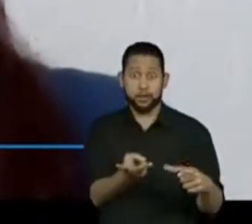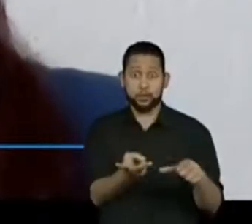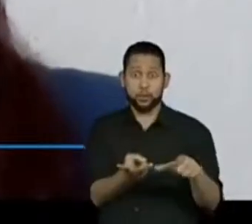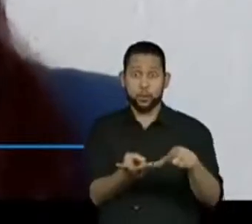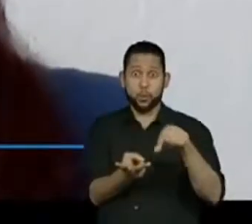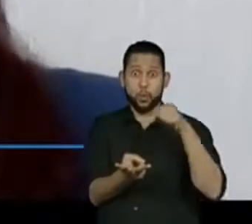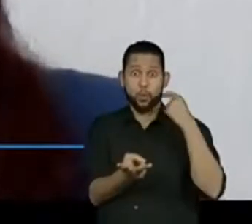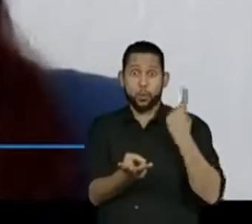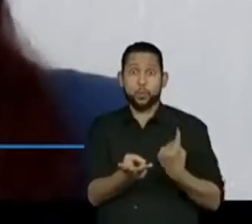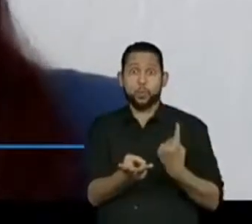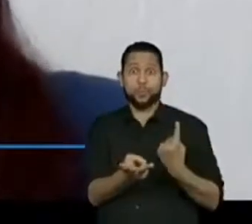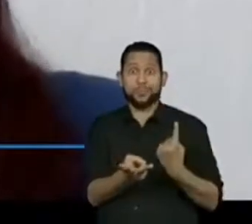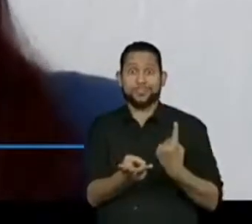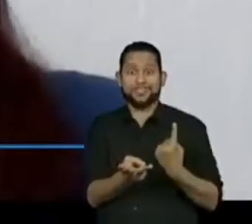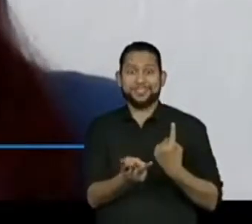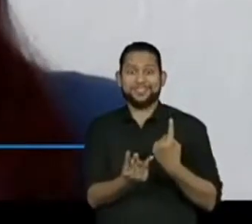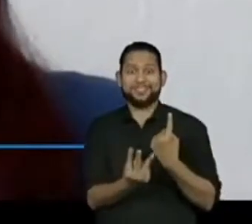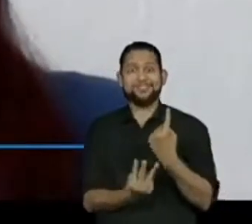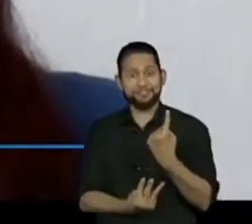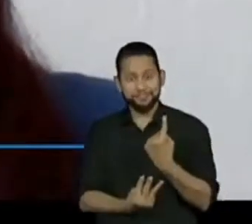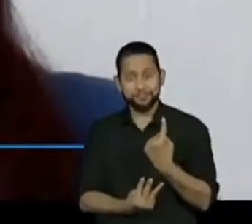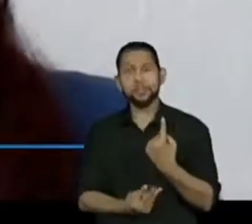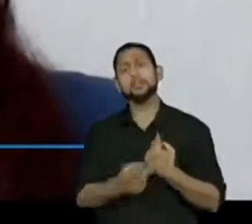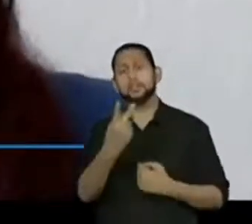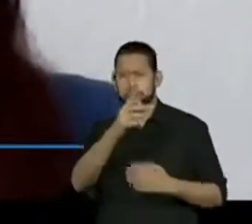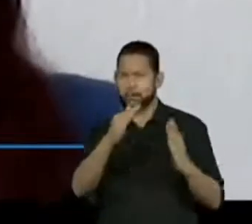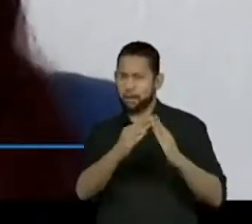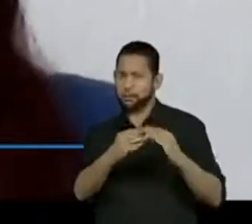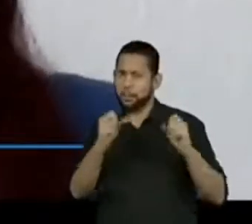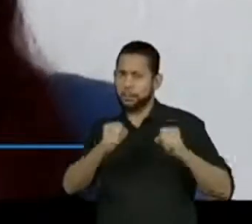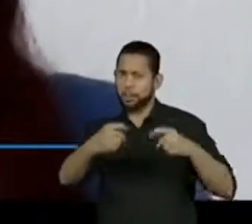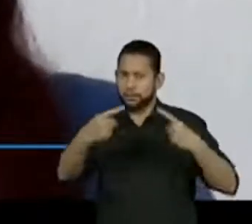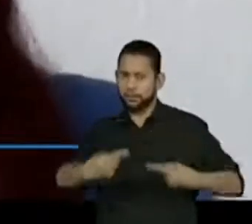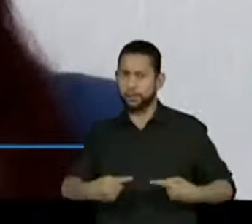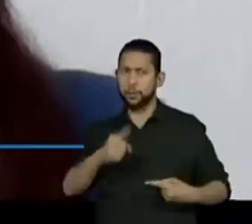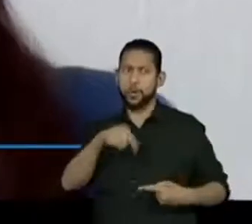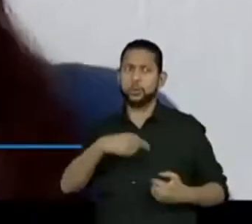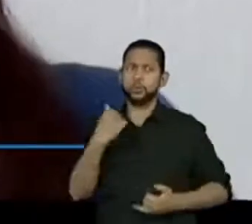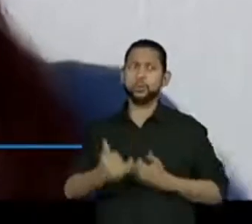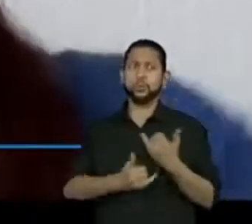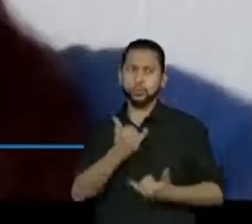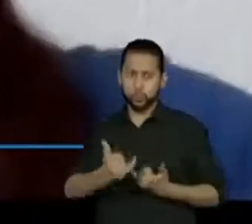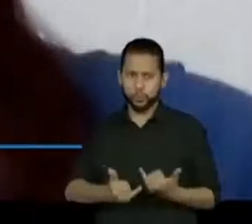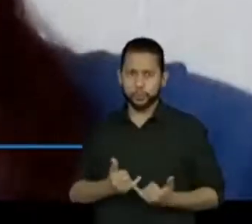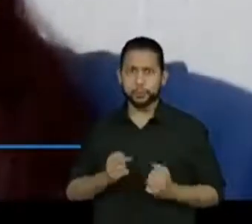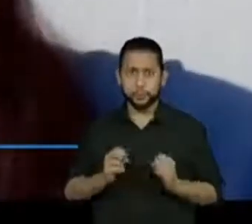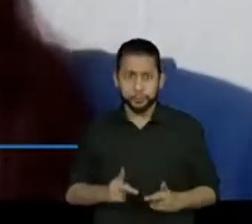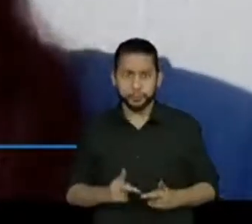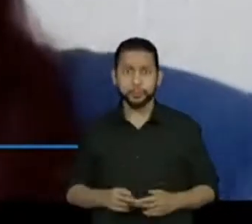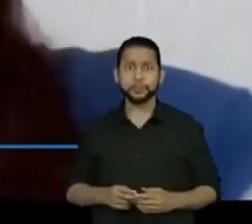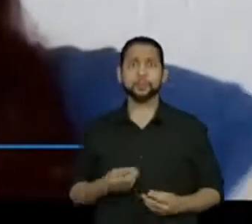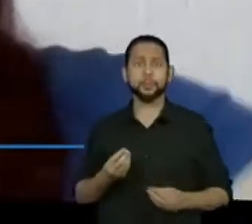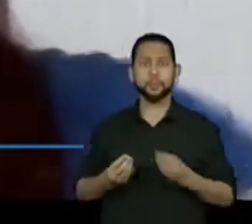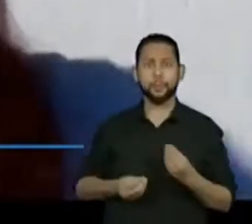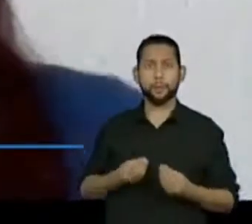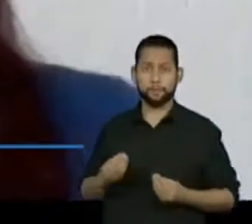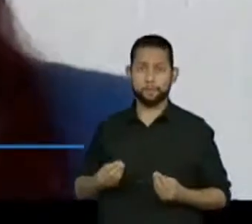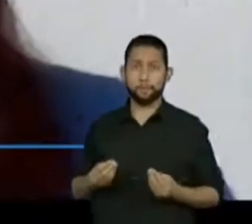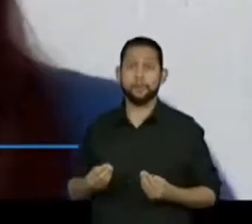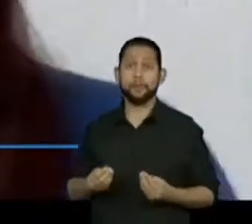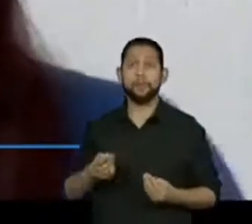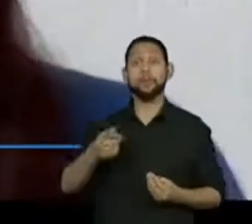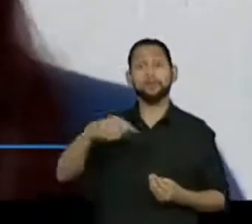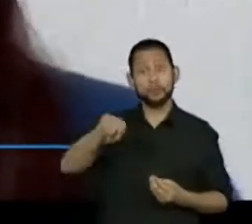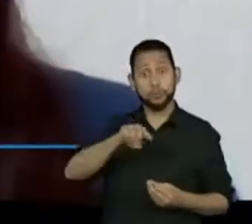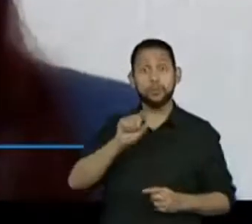um desafio para vocês, que vocês podem fazer em casa. É um jogo, tá bom? É assim, olha. Vocês